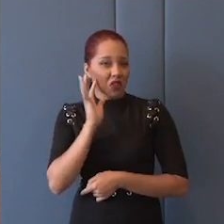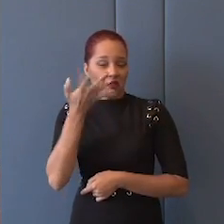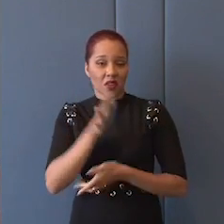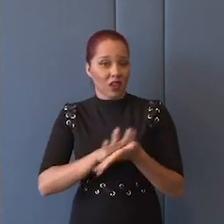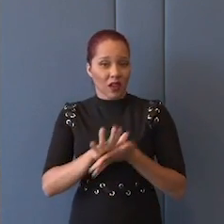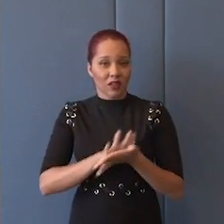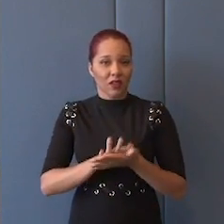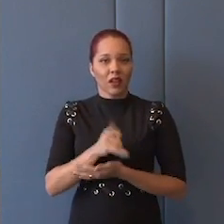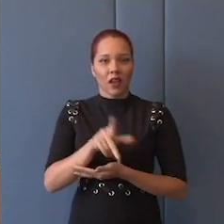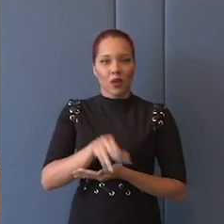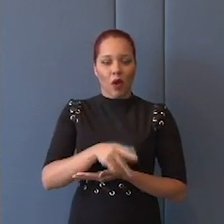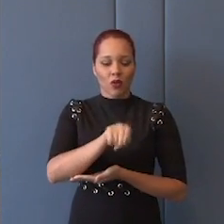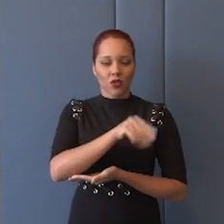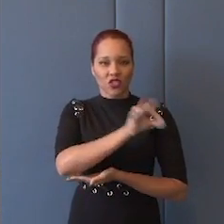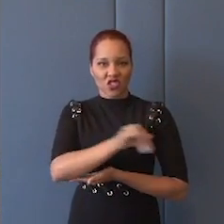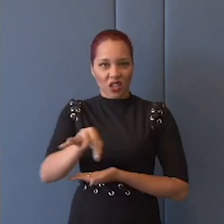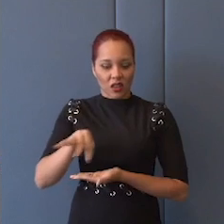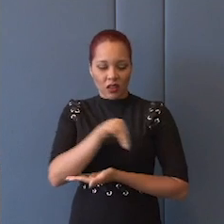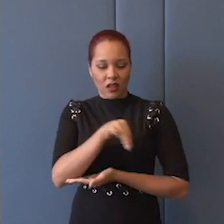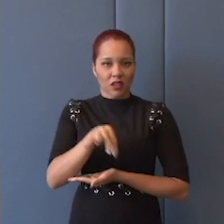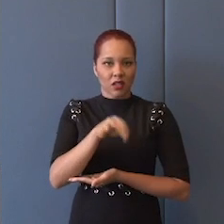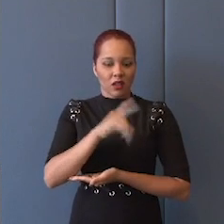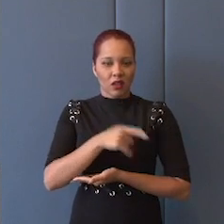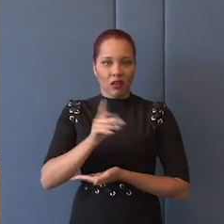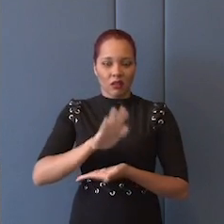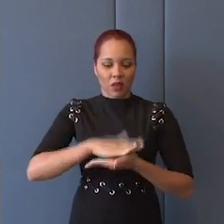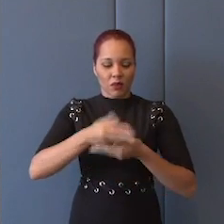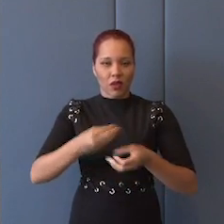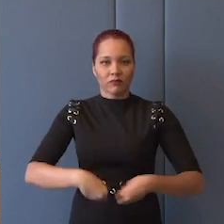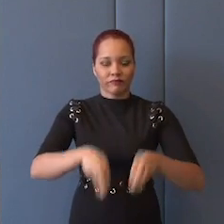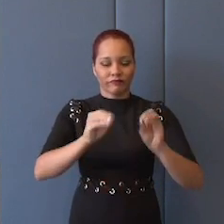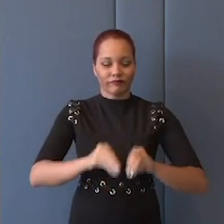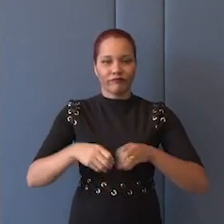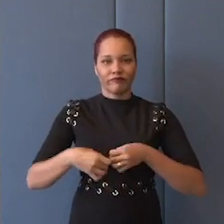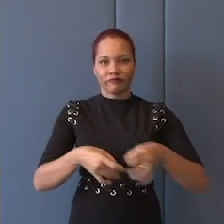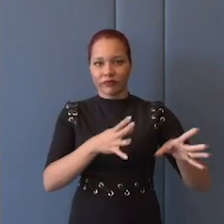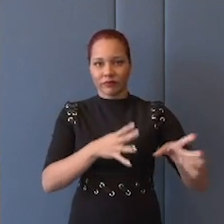você está jogando xadrez, você jogou fora o tabuleiro. Você virou o tabuleiro.